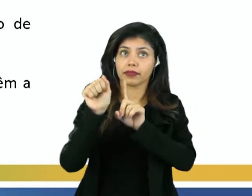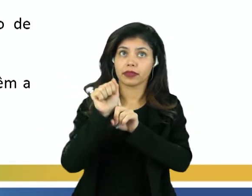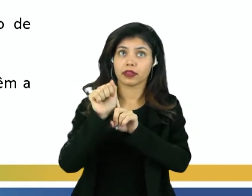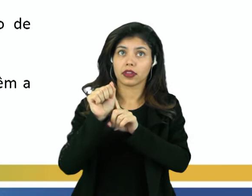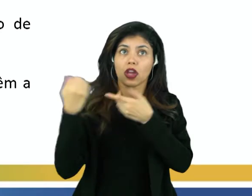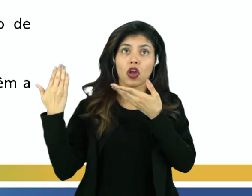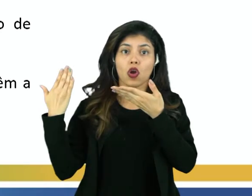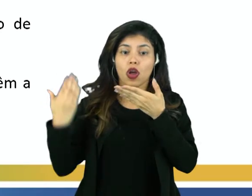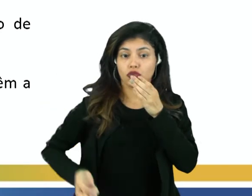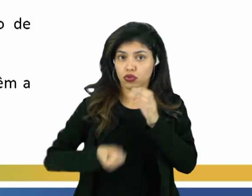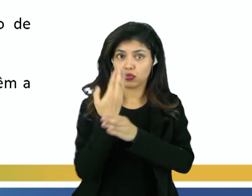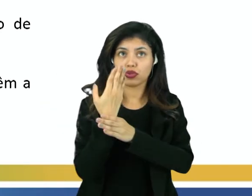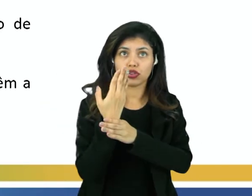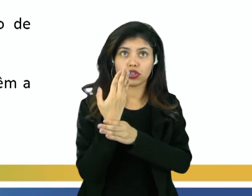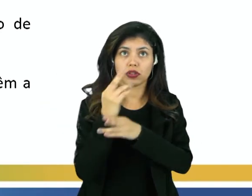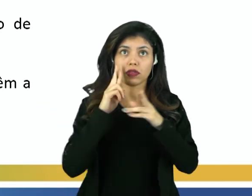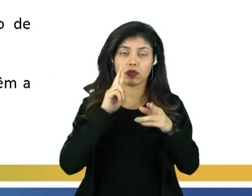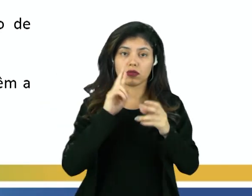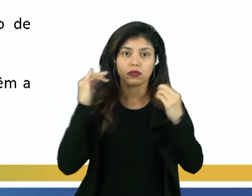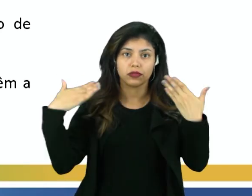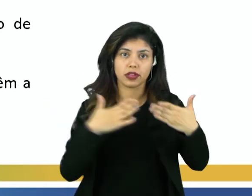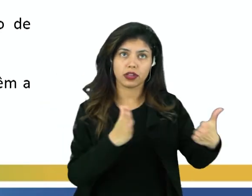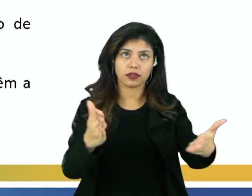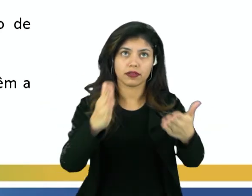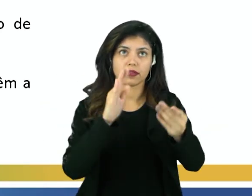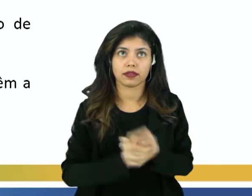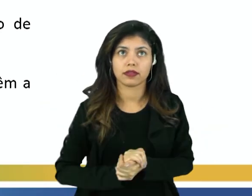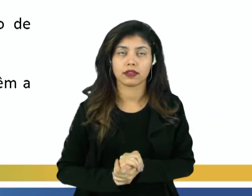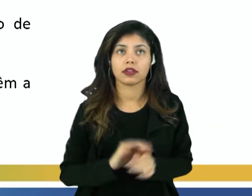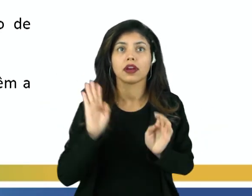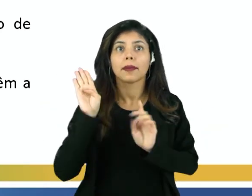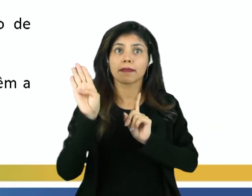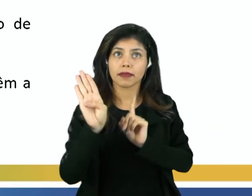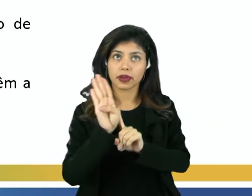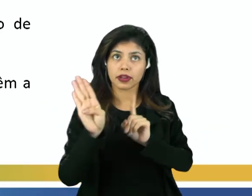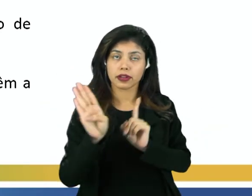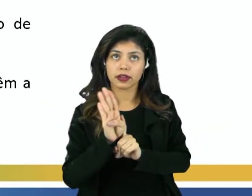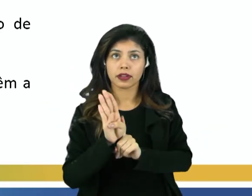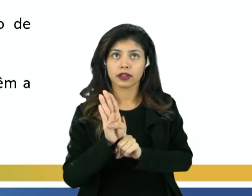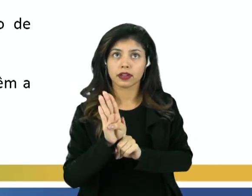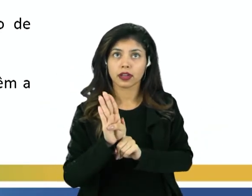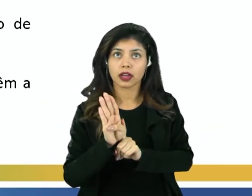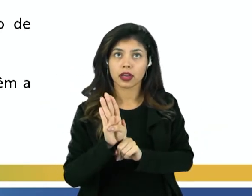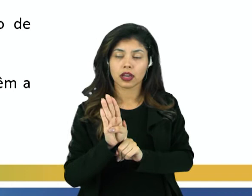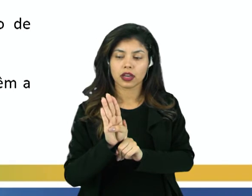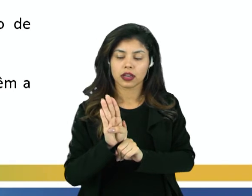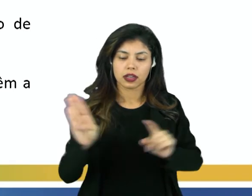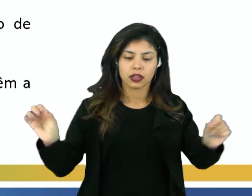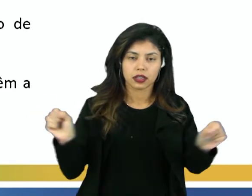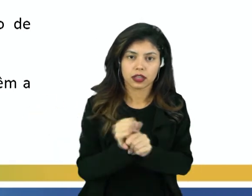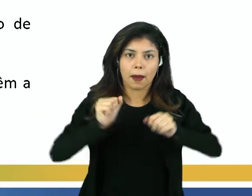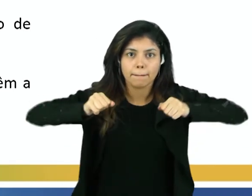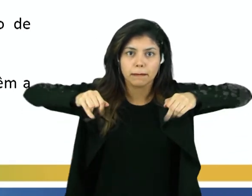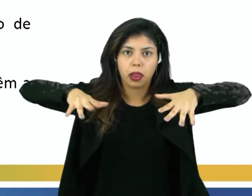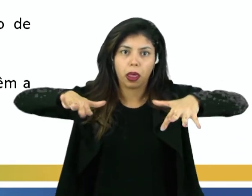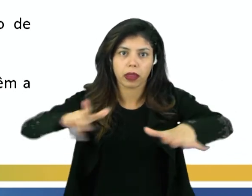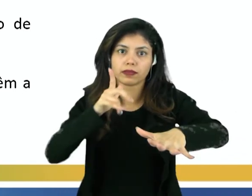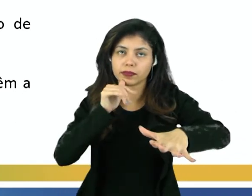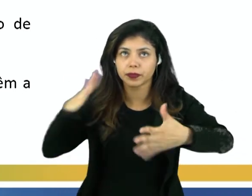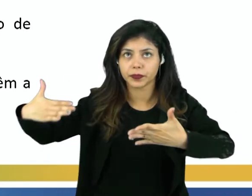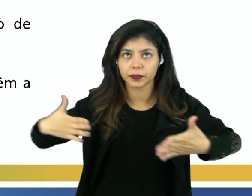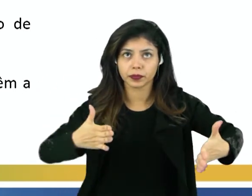nascente do rio? Letra B, o trecho de desemboque das águas dos rios? Letra C,